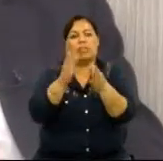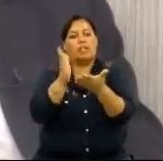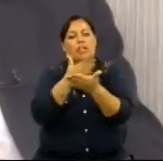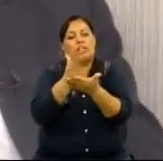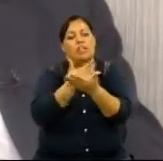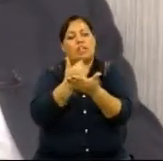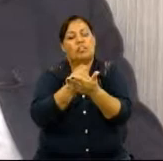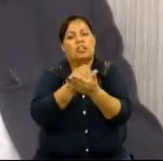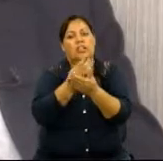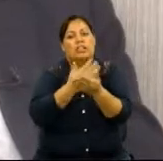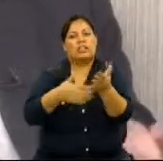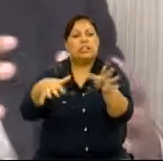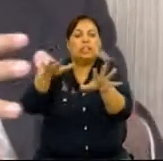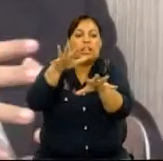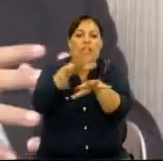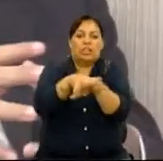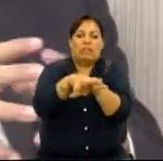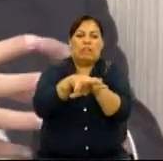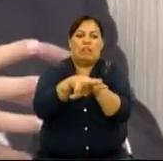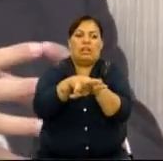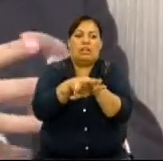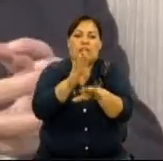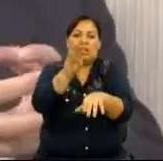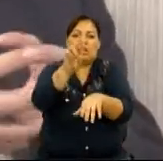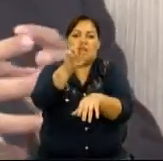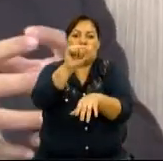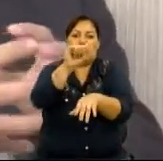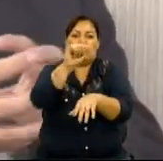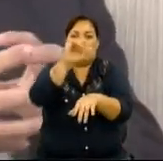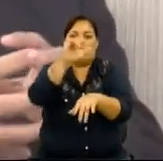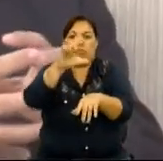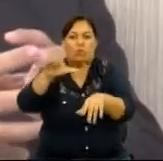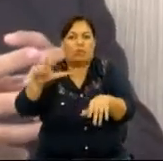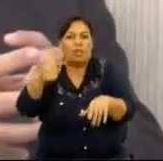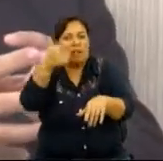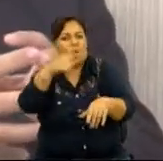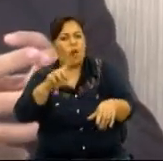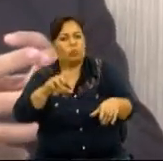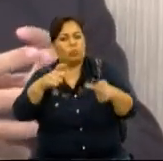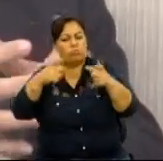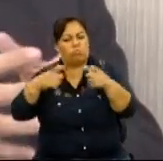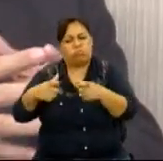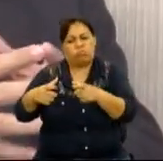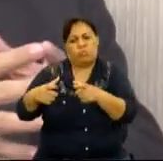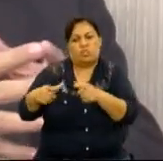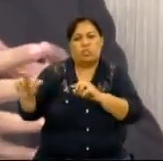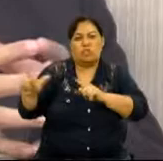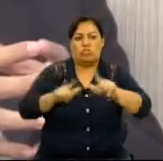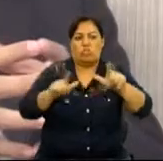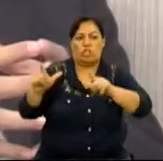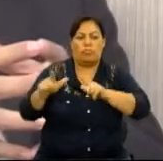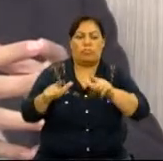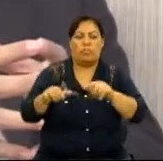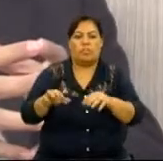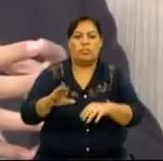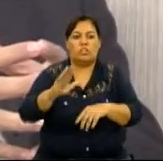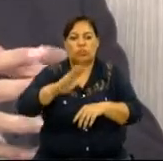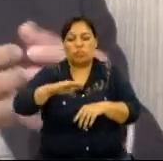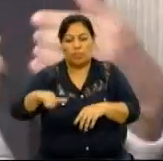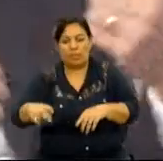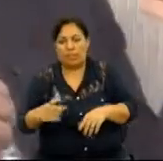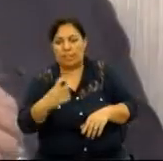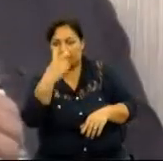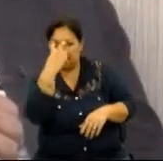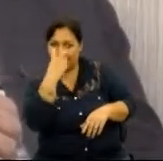a produzir também livros em que ela integra o braile a outras formas de trabalho. Para permitir que ele seja